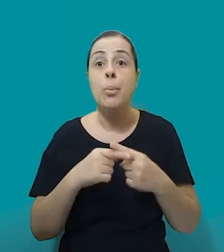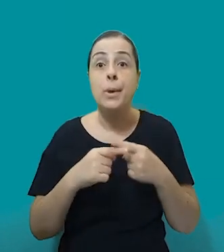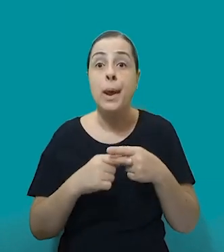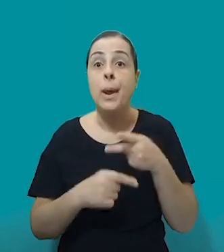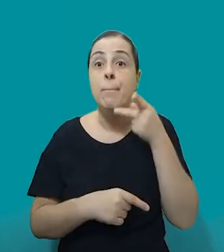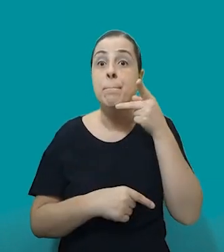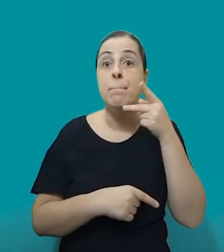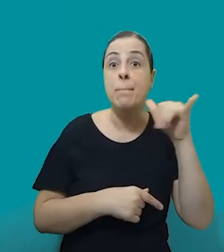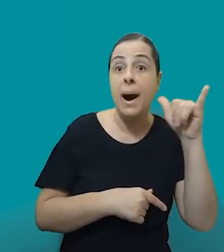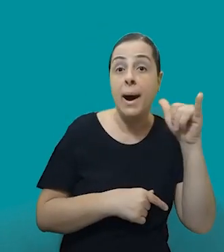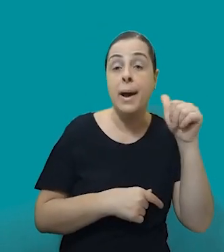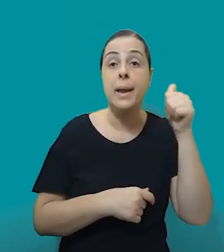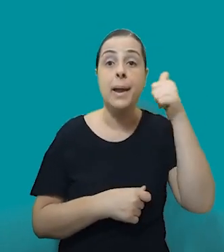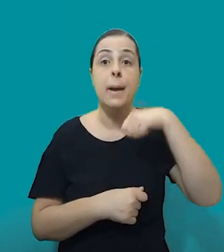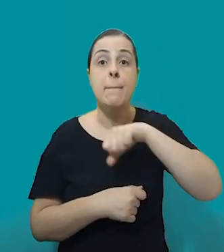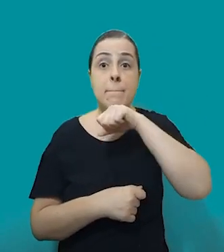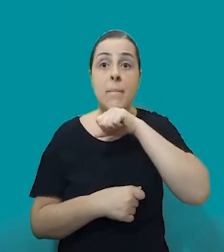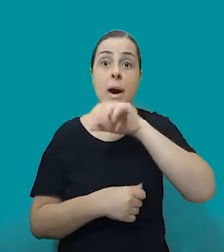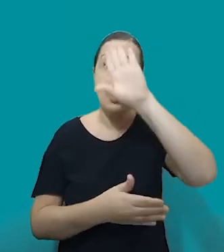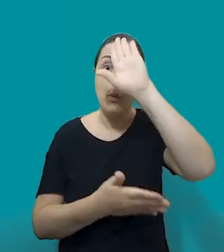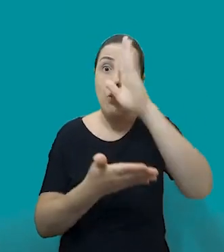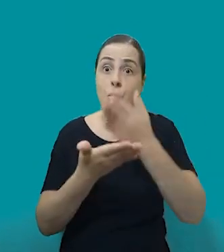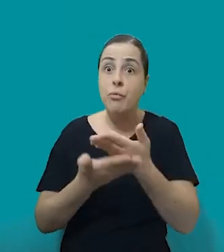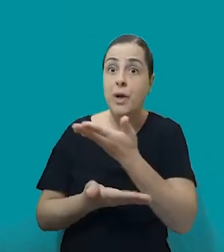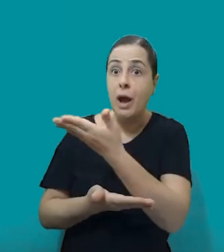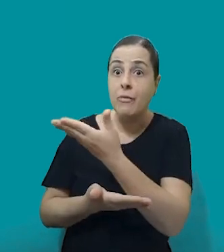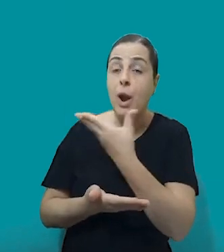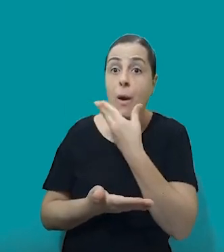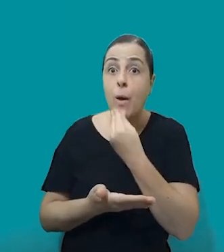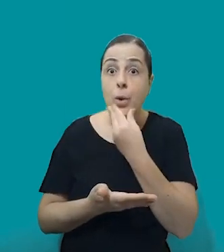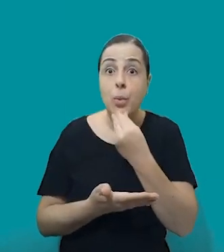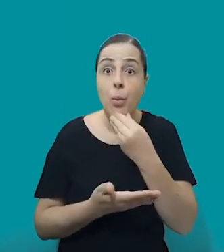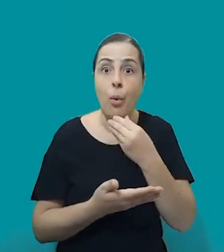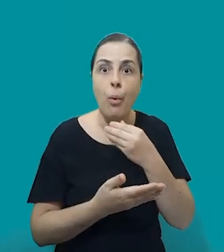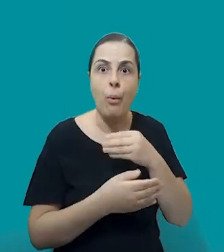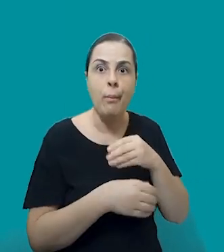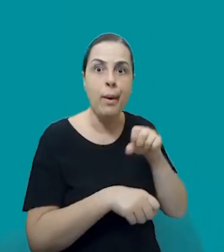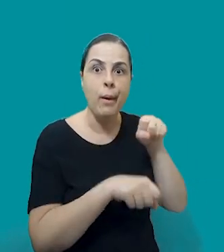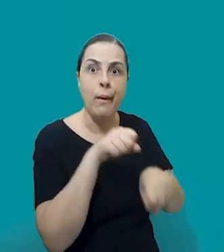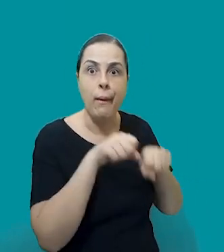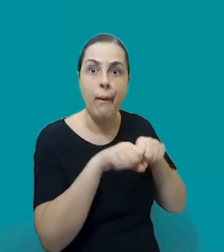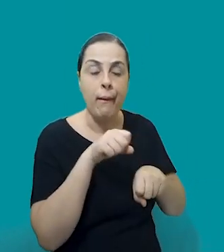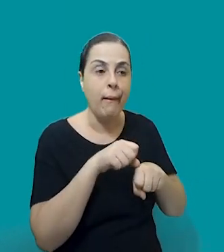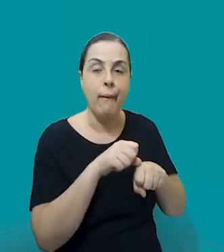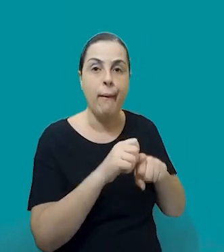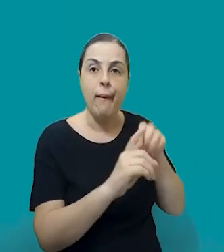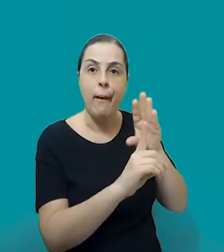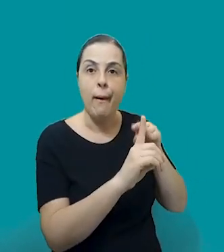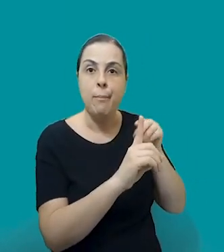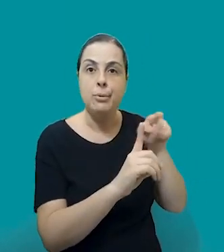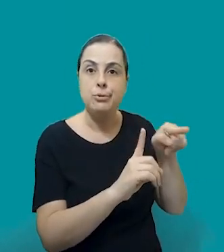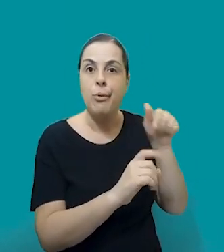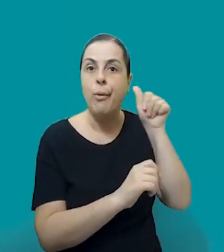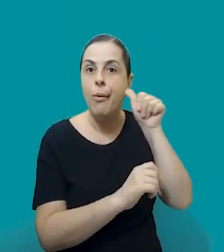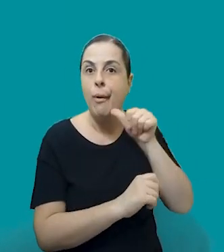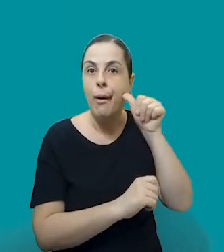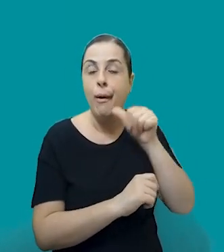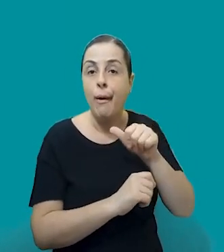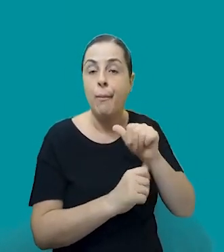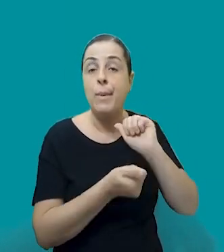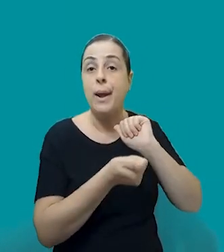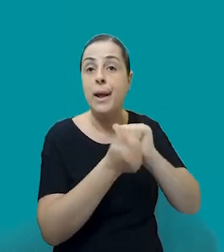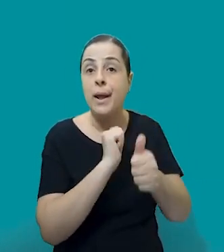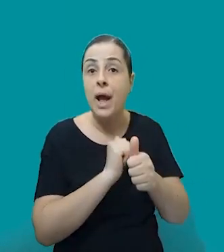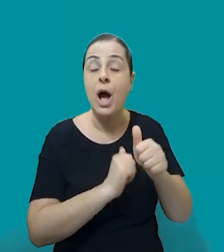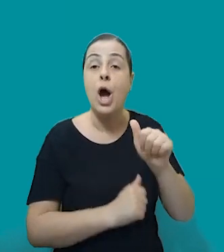adulto, né? Para tomar conta daquela criança, né? E esse homem abusou dessa menina. Por conta da Joana Maranhão, acabou